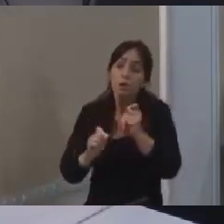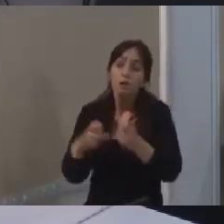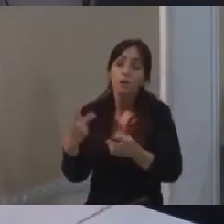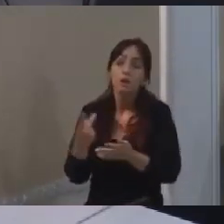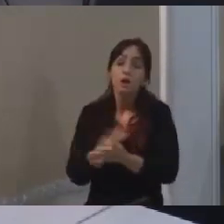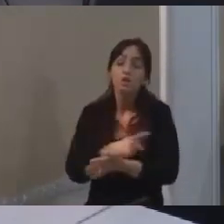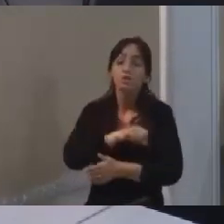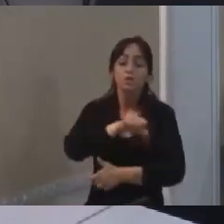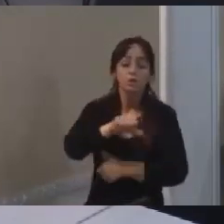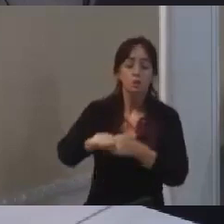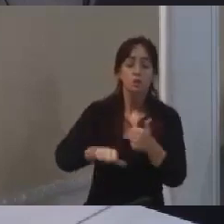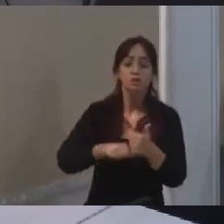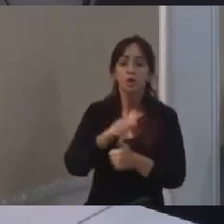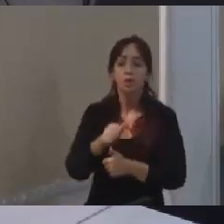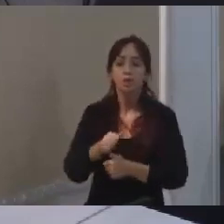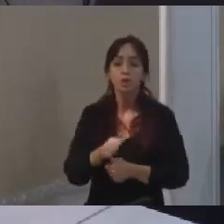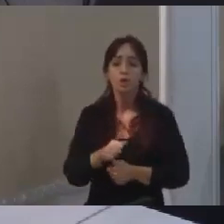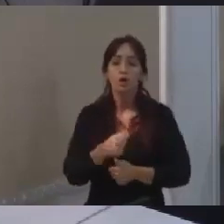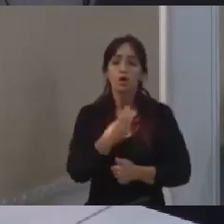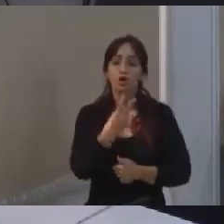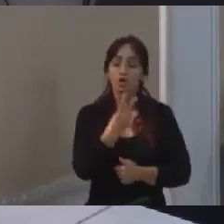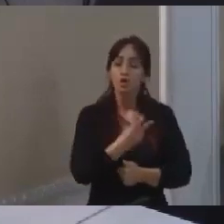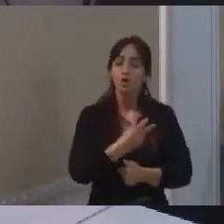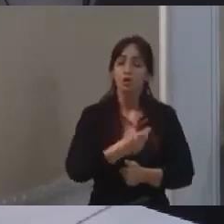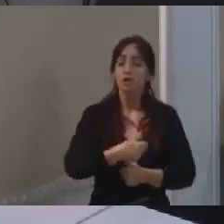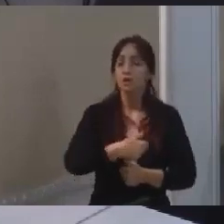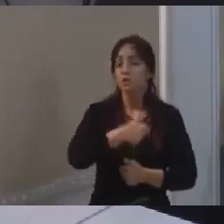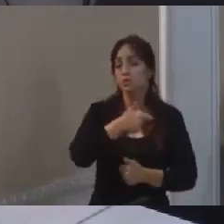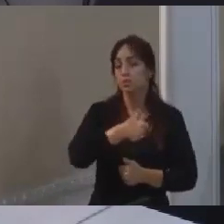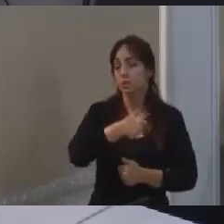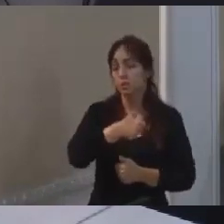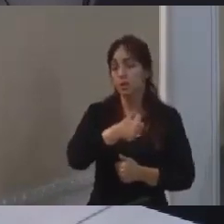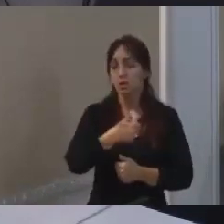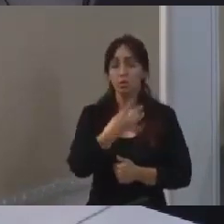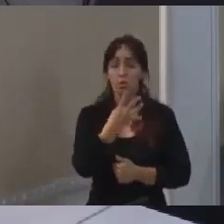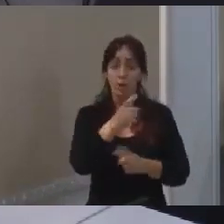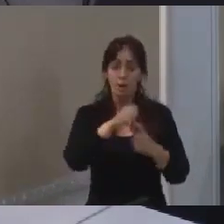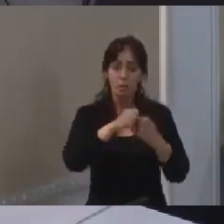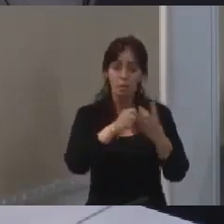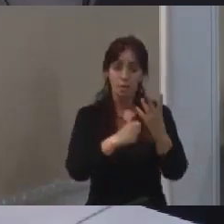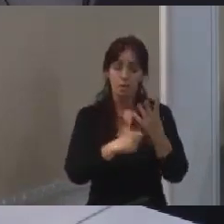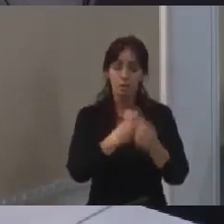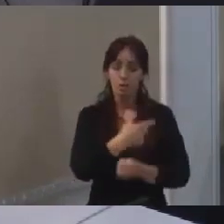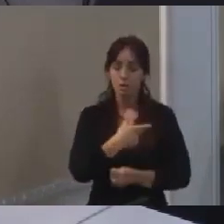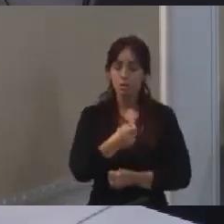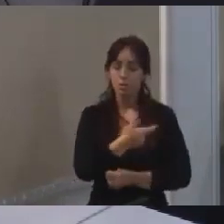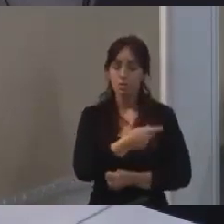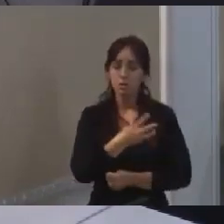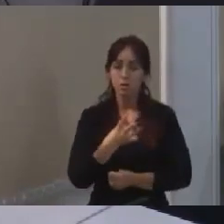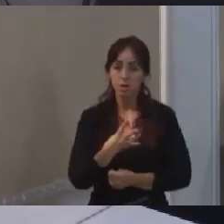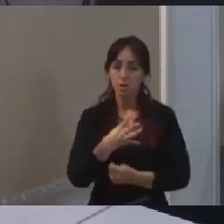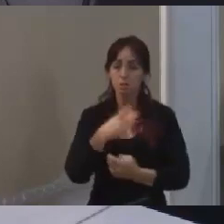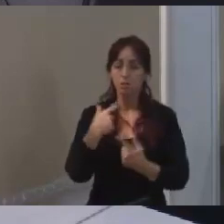desses dois primeiros quadrimestres de 2023 para essa projeção de 2024?